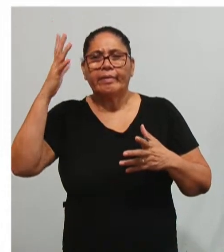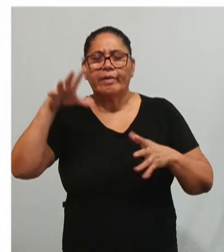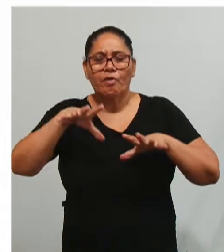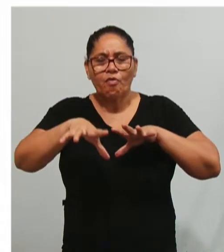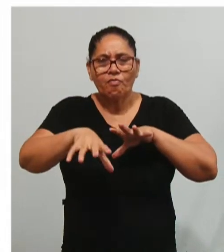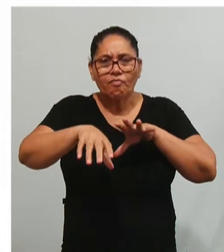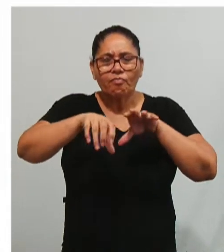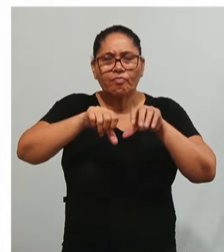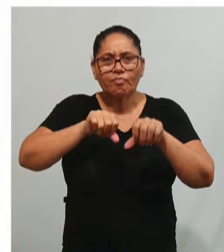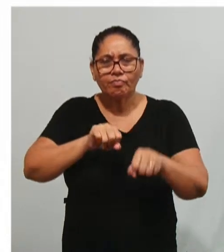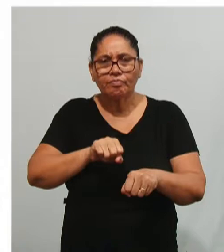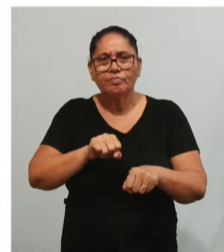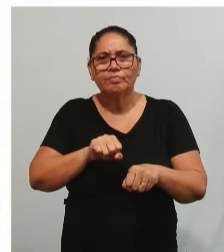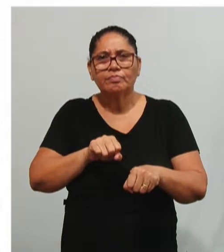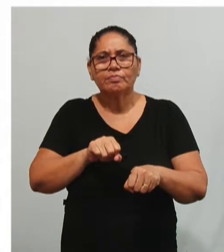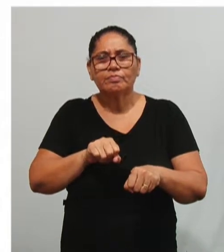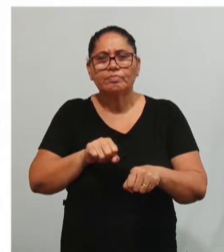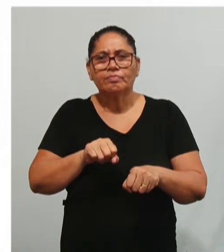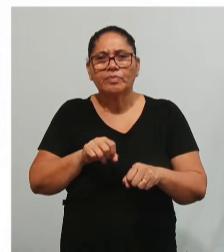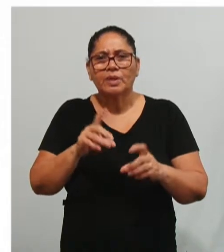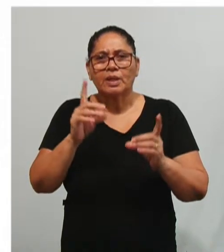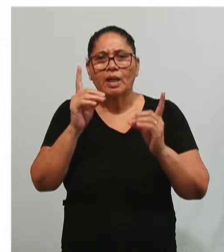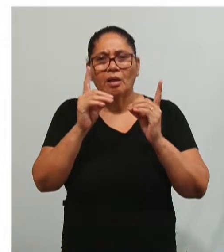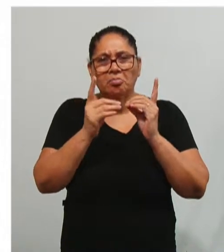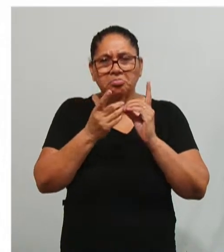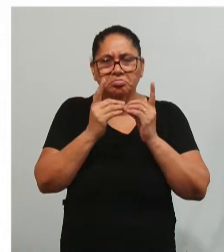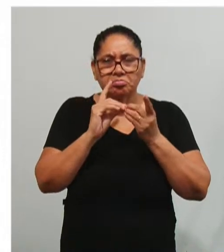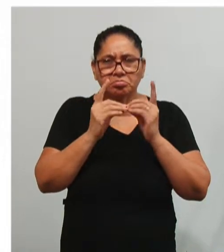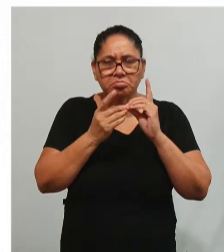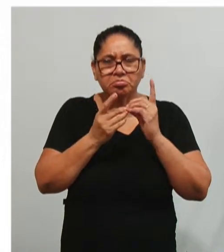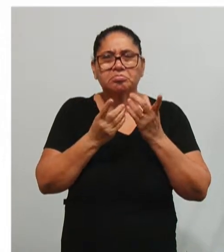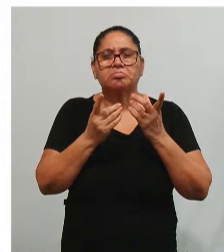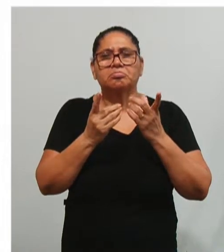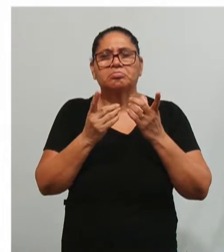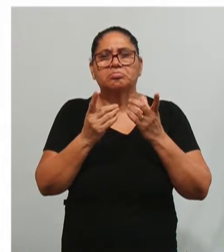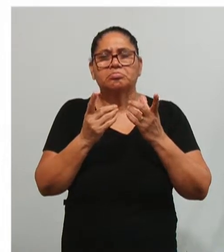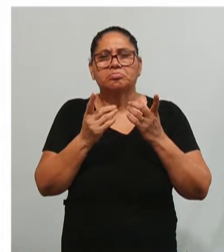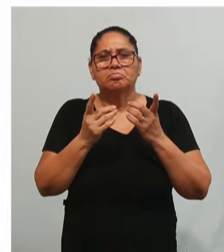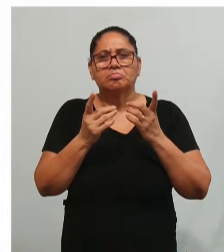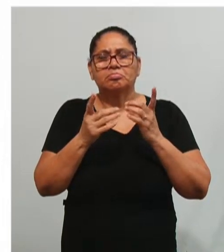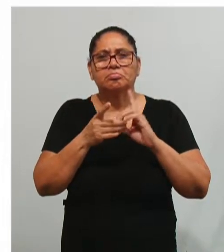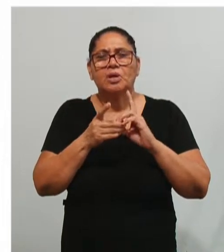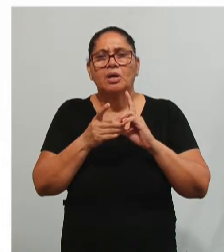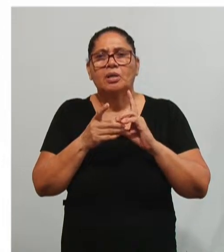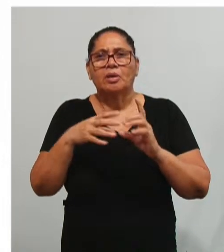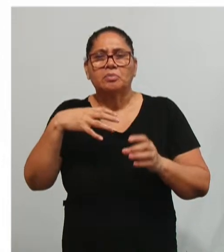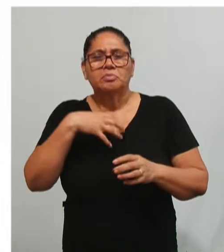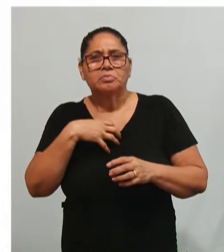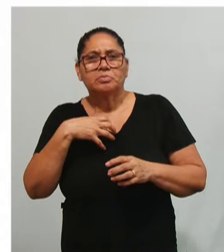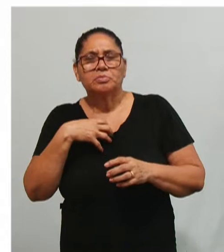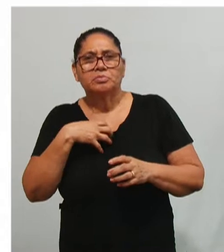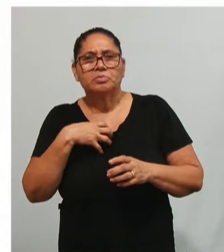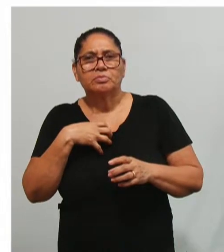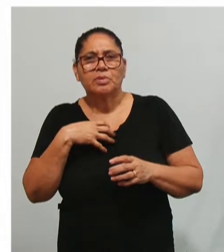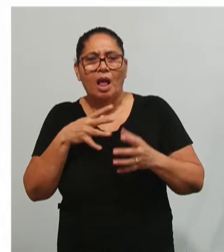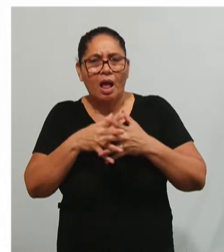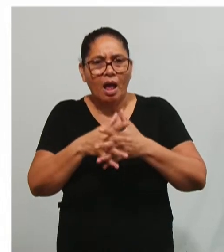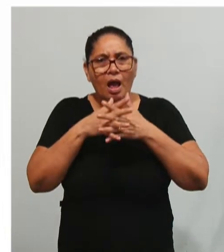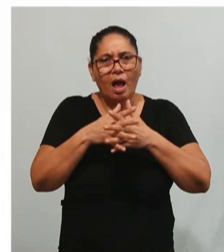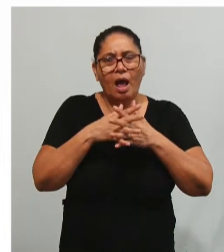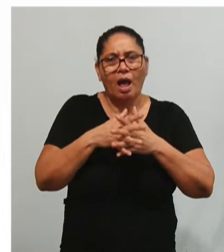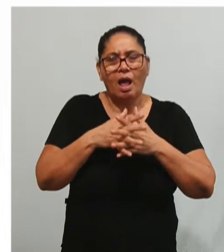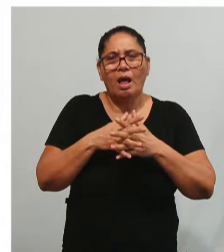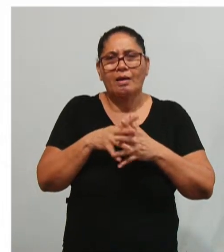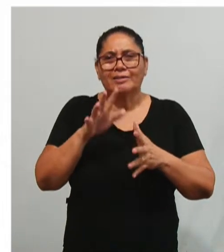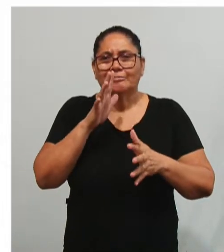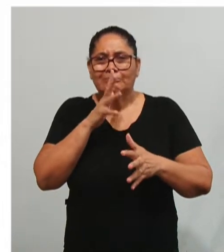informacionais, a burocracia é necessário, burocrático, não no sentido burocrático de atrapalhar, de retardar ou